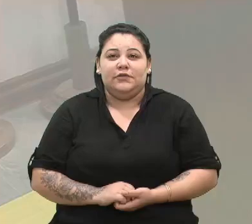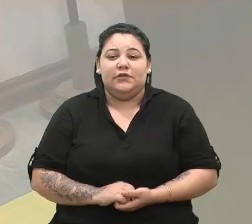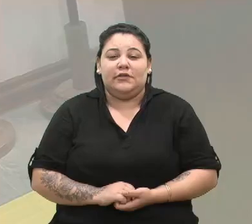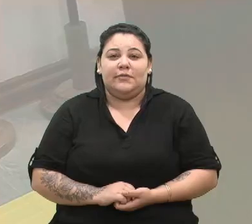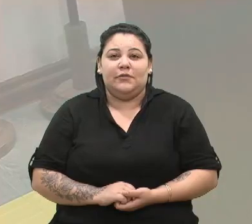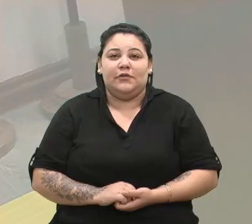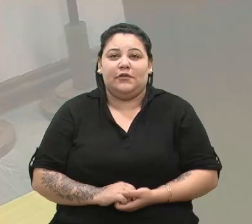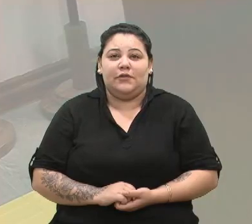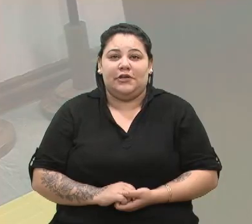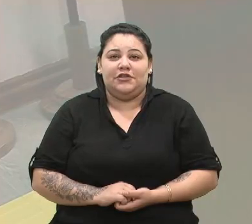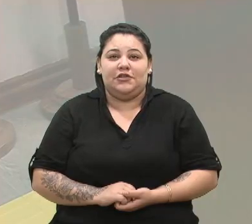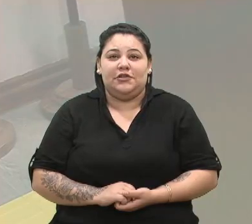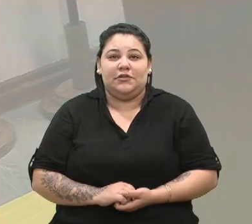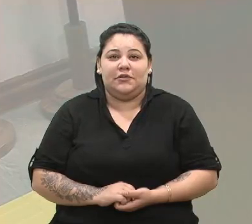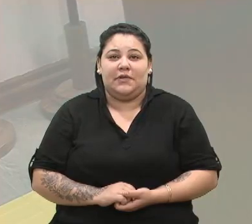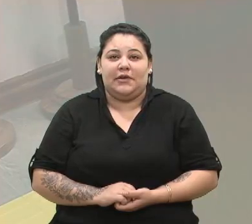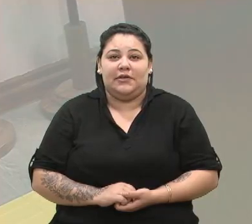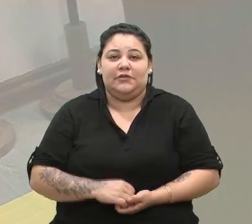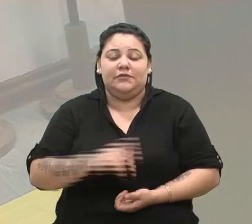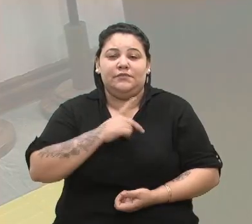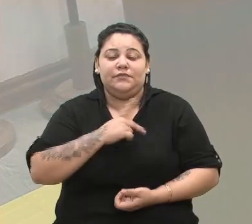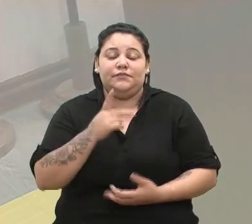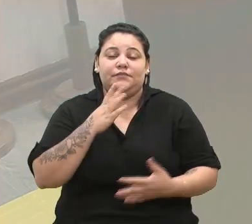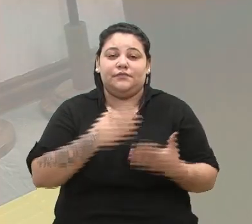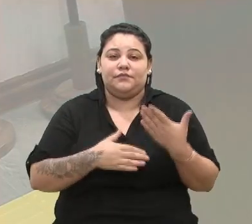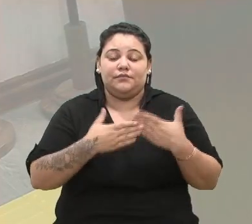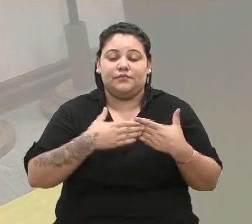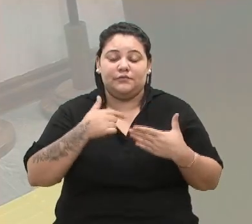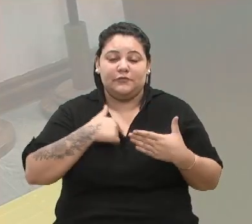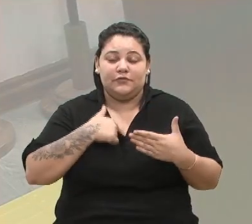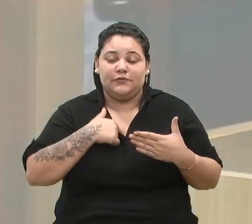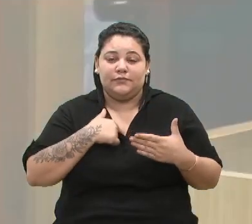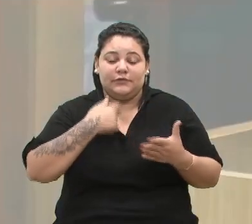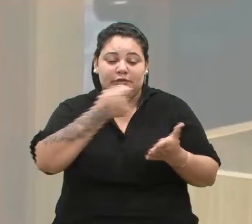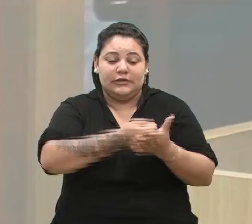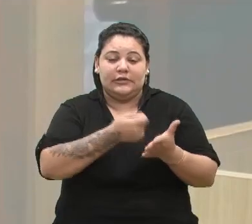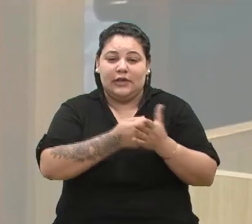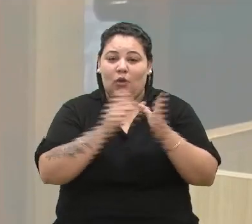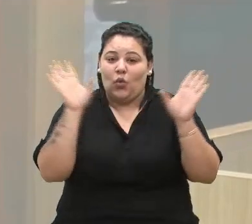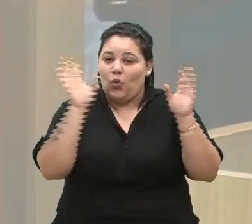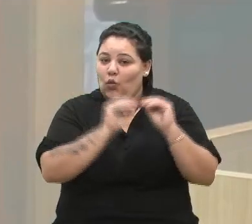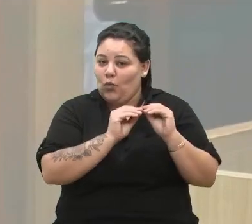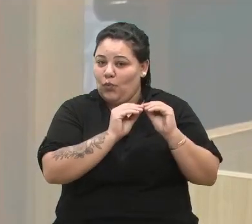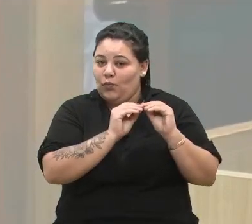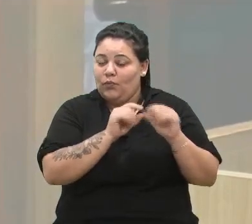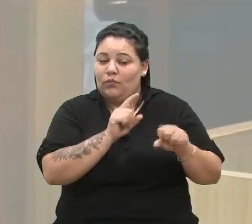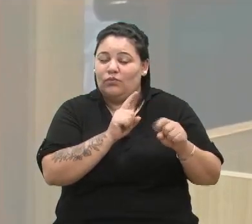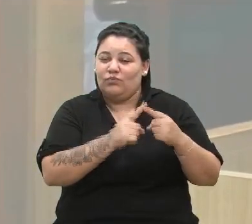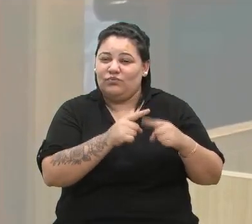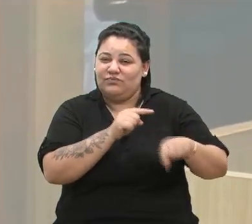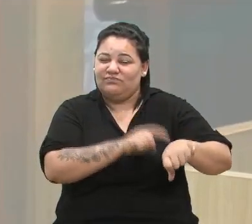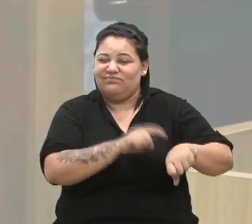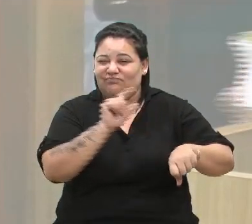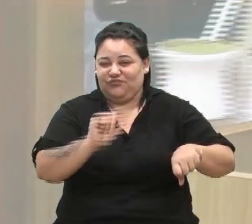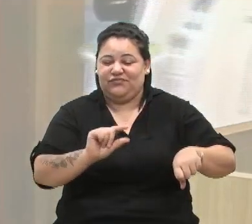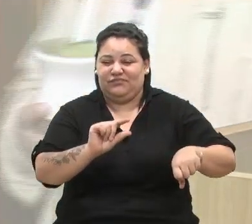Senhora Presidente, senhoras e senhores vereadores, tentarei ser o mais sucinto possível, em virtude do pouco tempo que tenho para